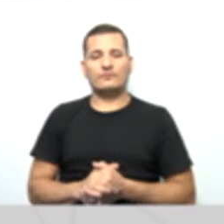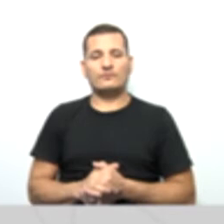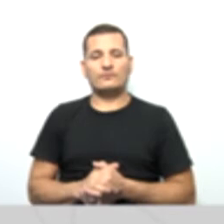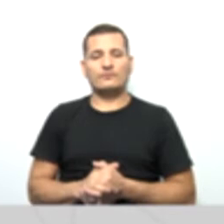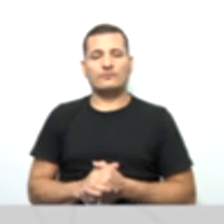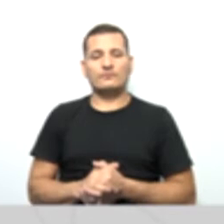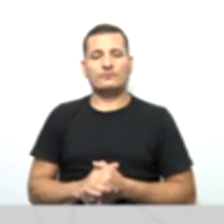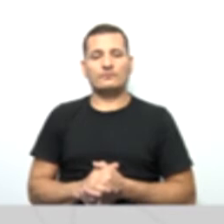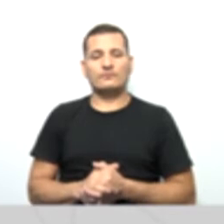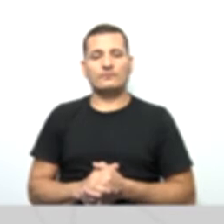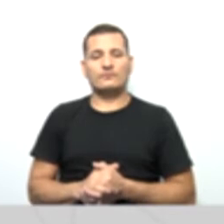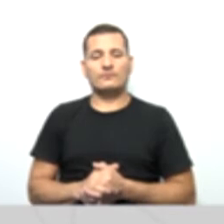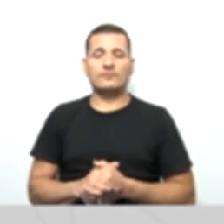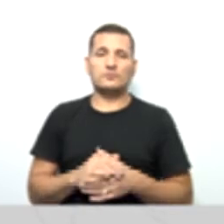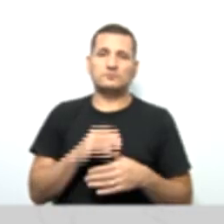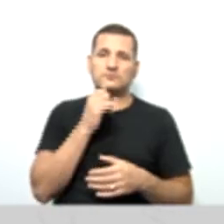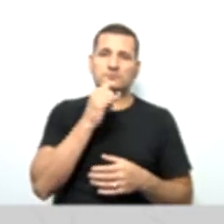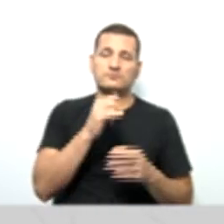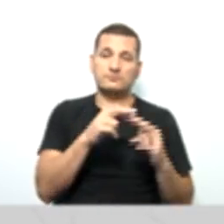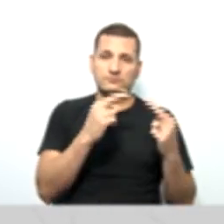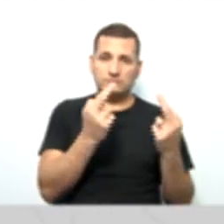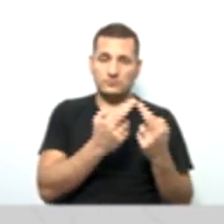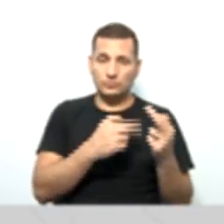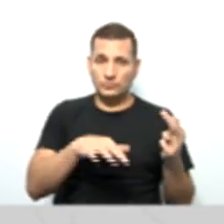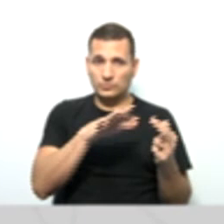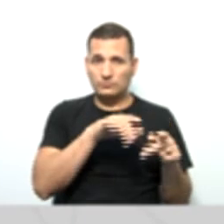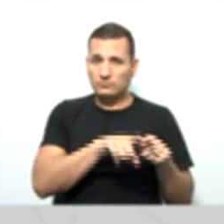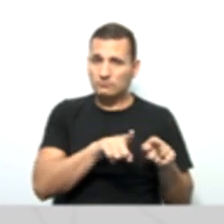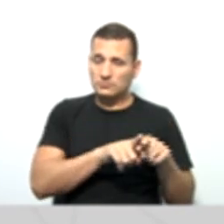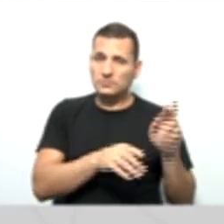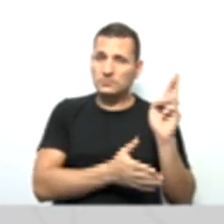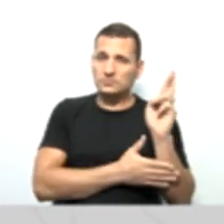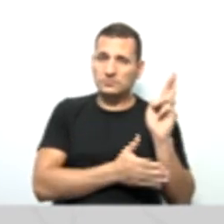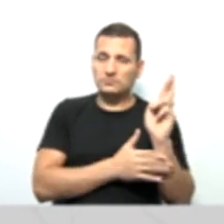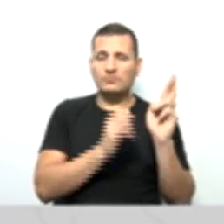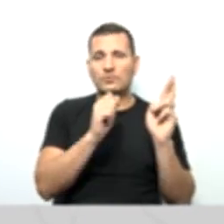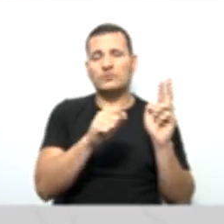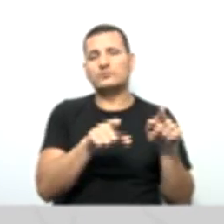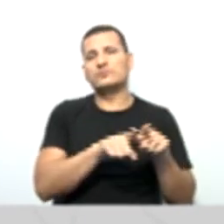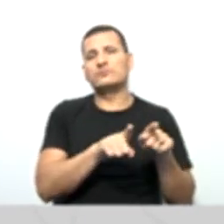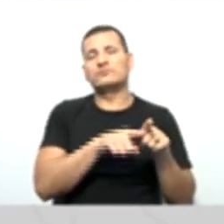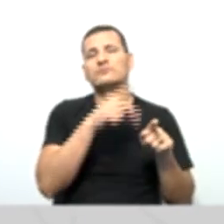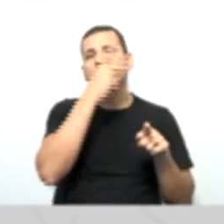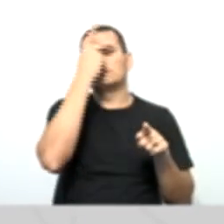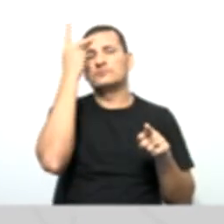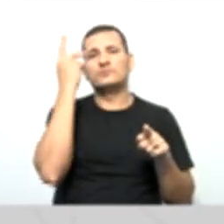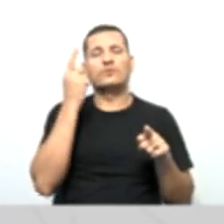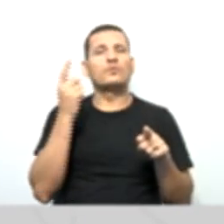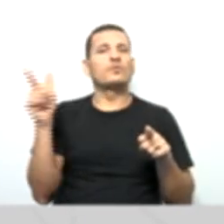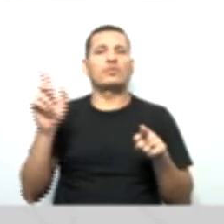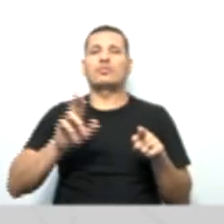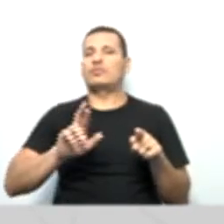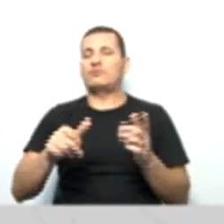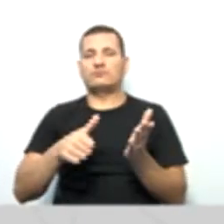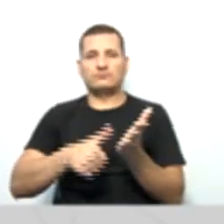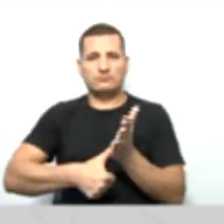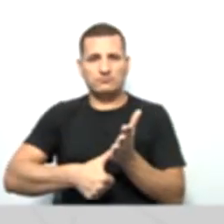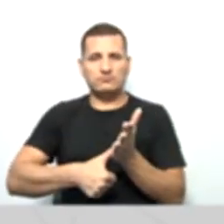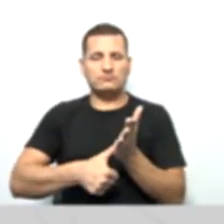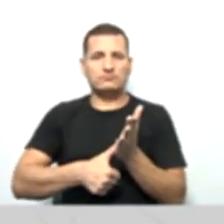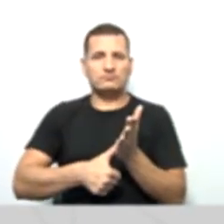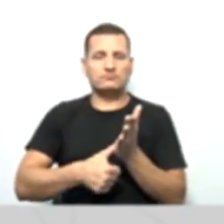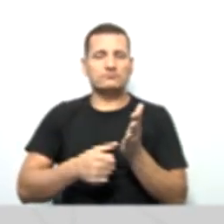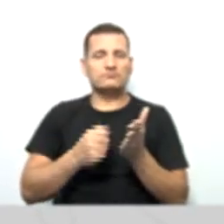Assembleia também decidir, eles devem destinar também a pessoa a não associados, né? Então, tudo isso é